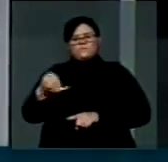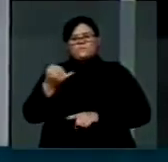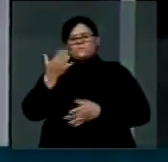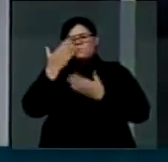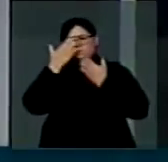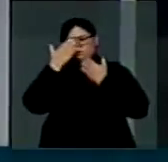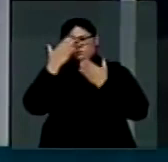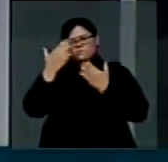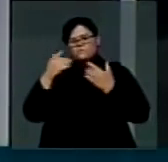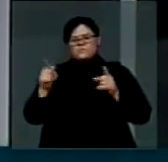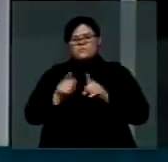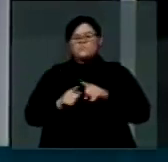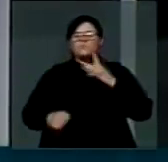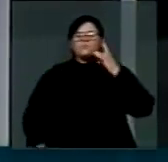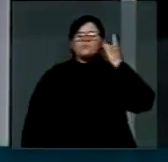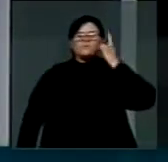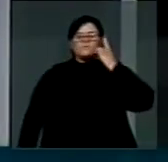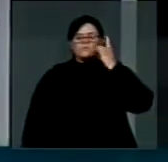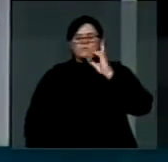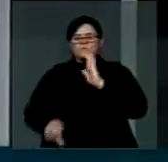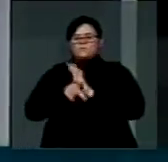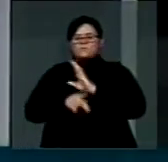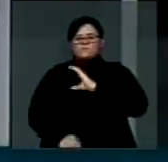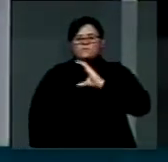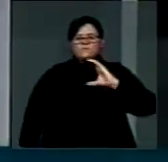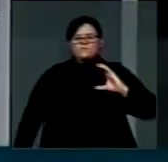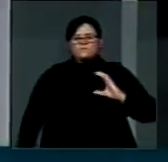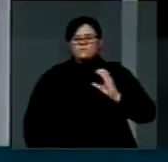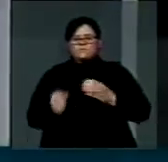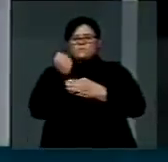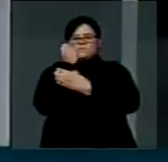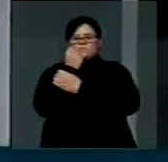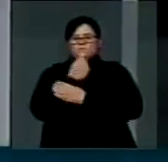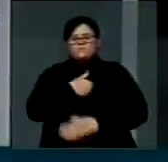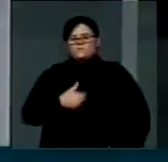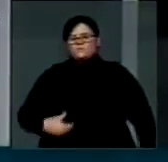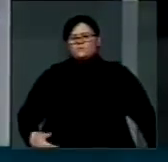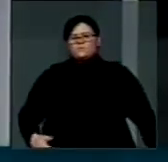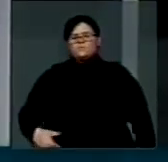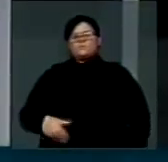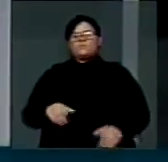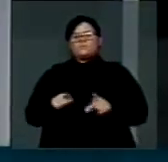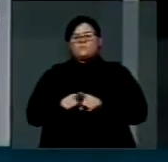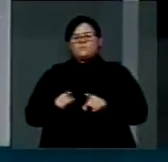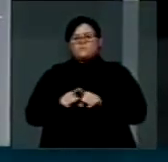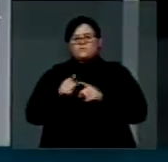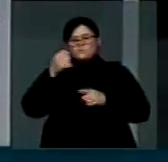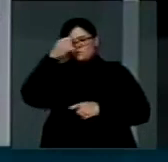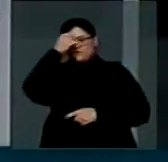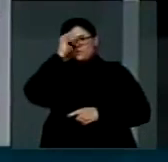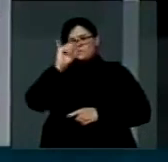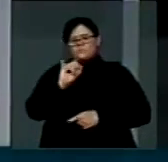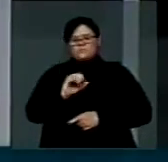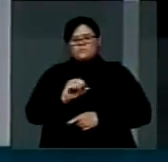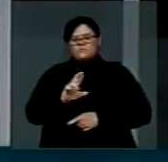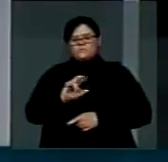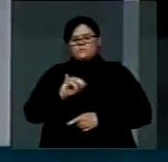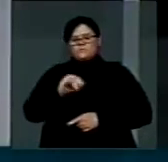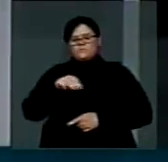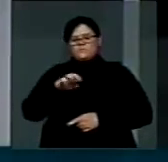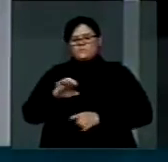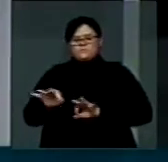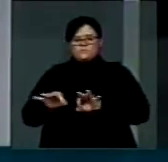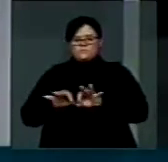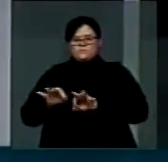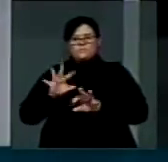agradecer os parlamentares da Comissão de Segurança Pública e Combate ao Crime Organizado que da mesma forma já haviam